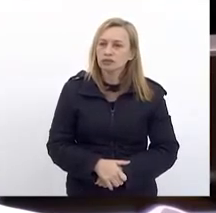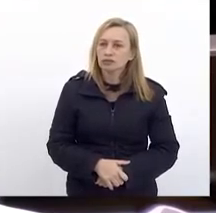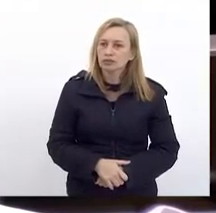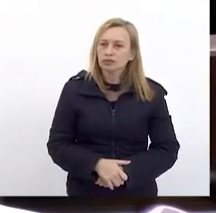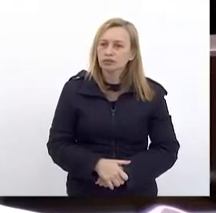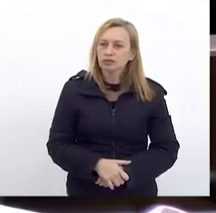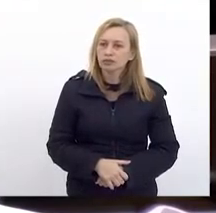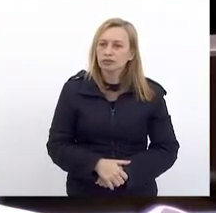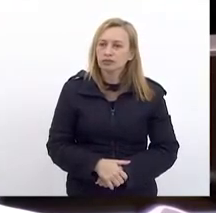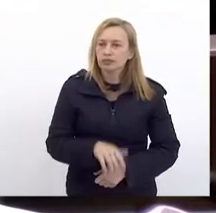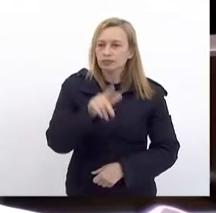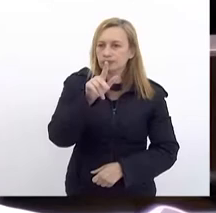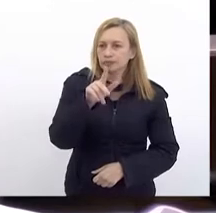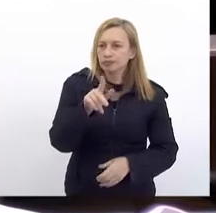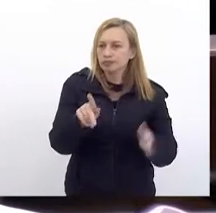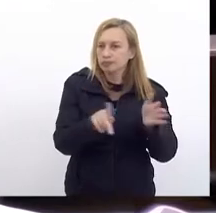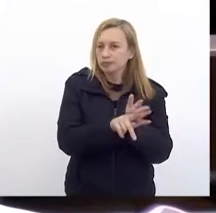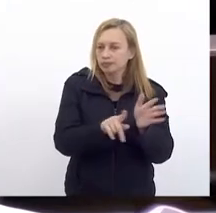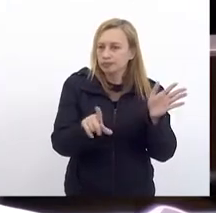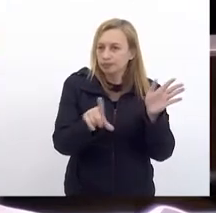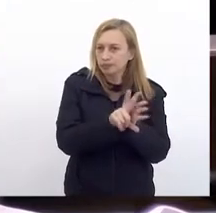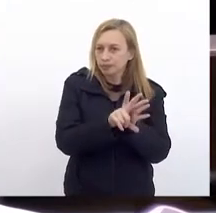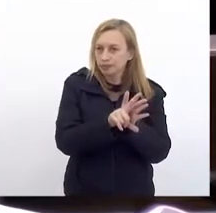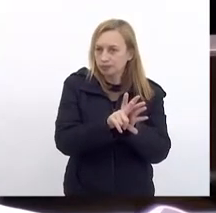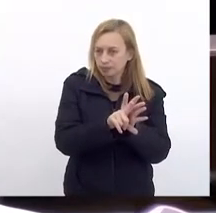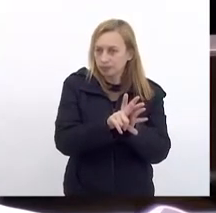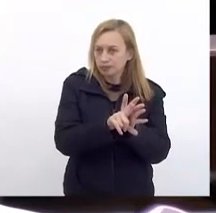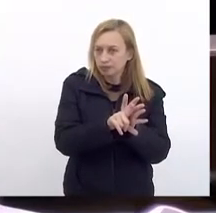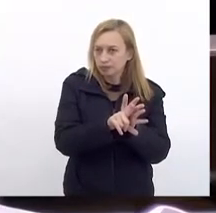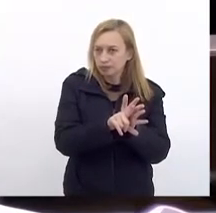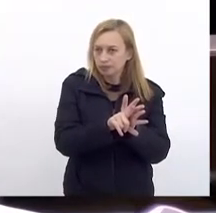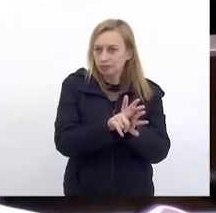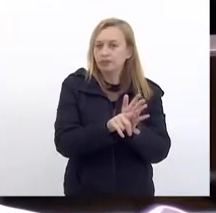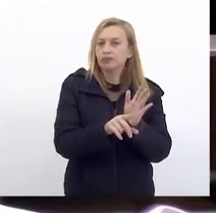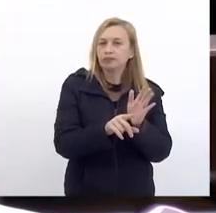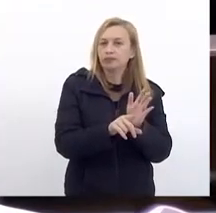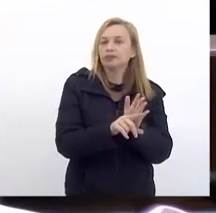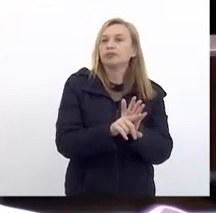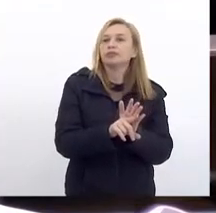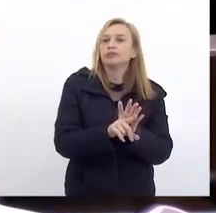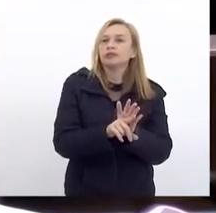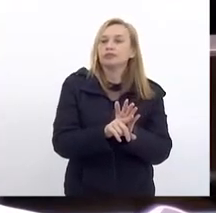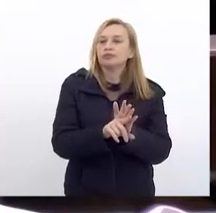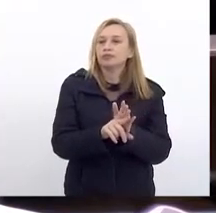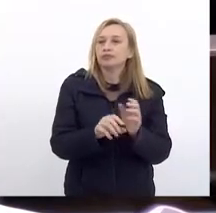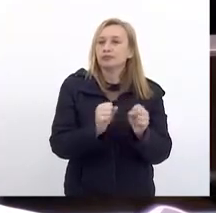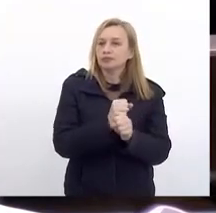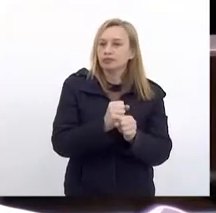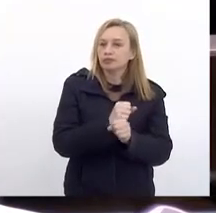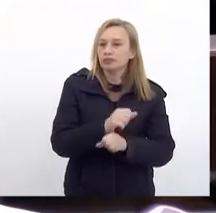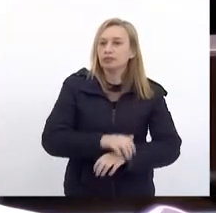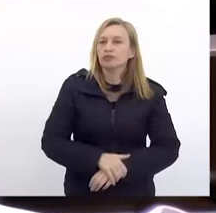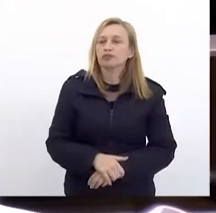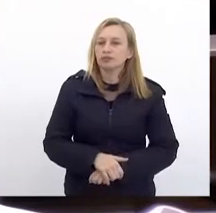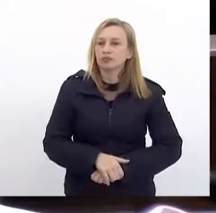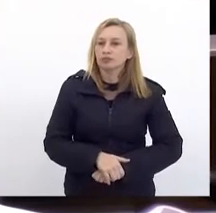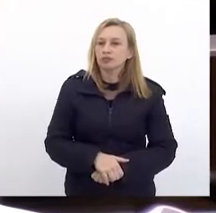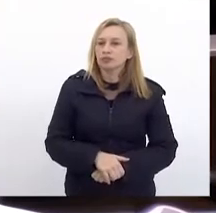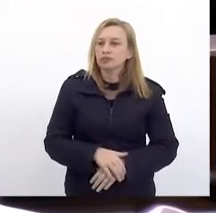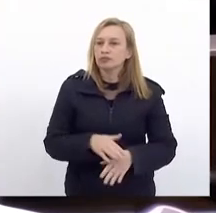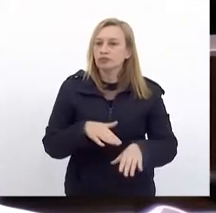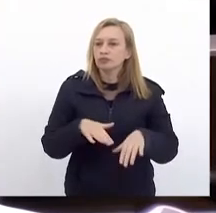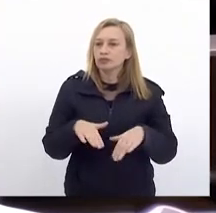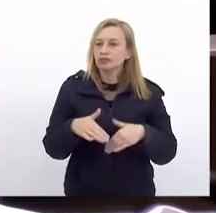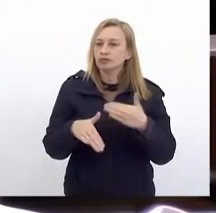Lá para o PPA Já que a gente Está trabalhando Em conjunto Na revisão Da PPA O fluxo Que o